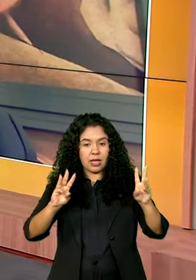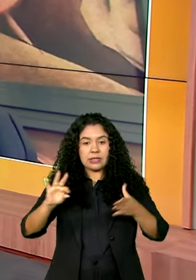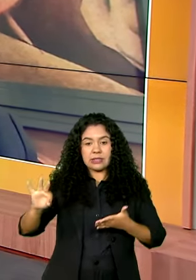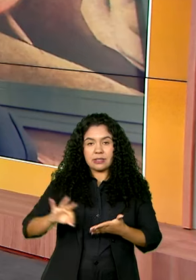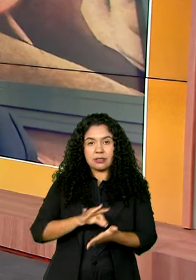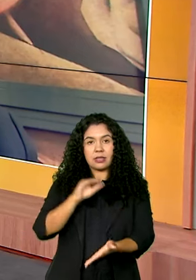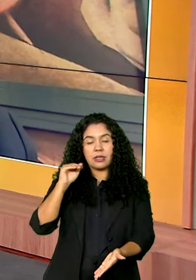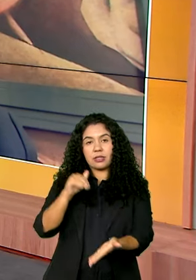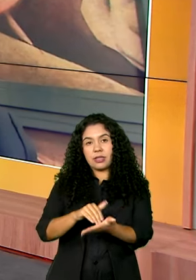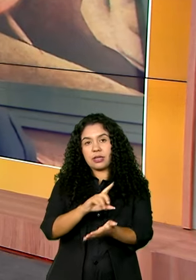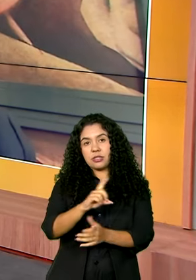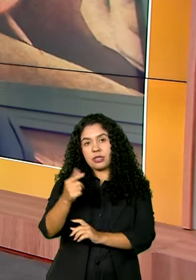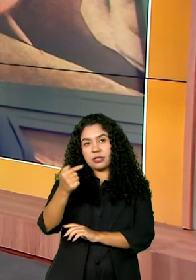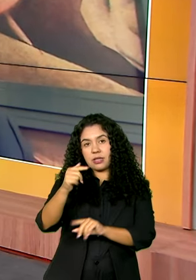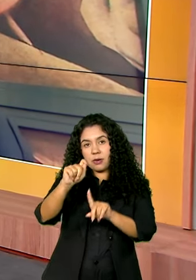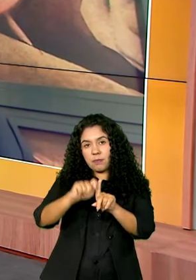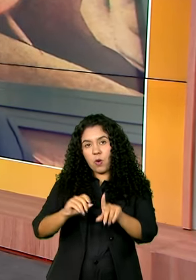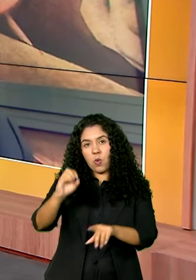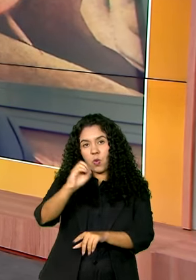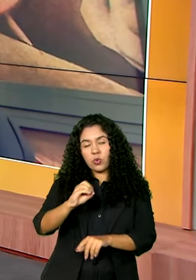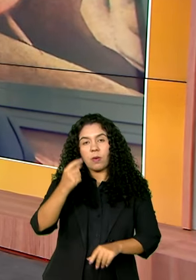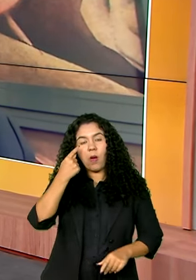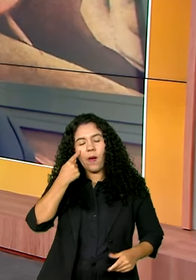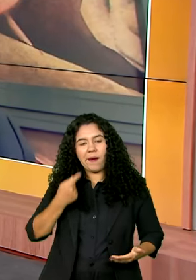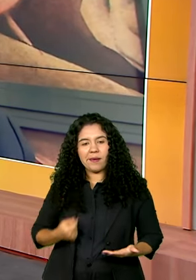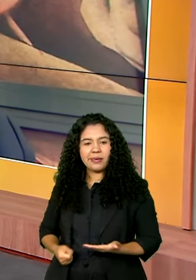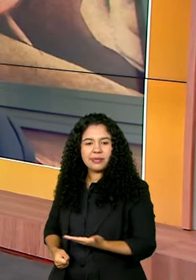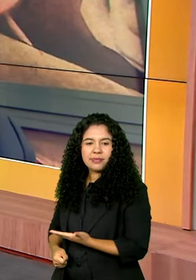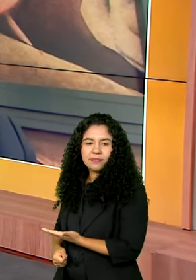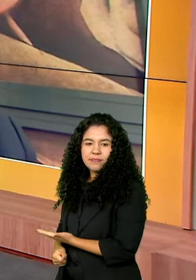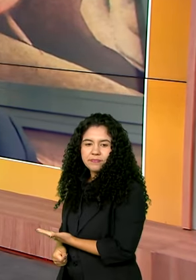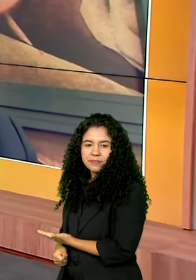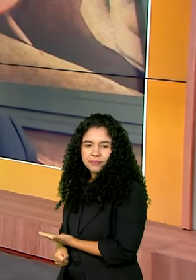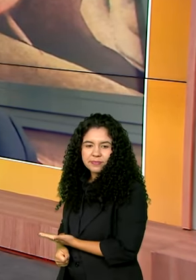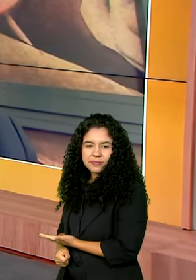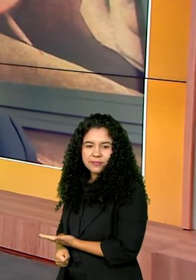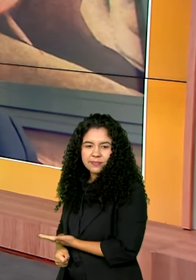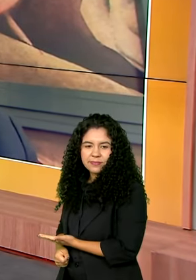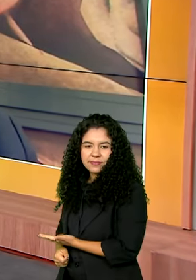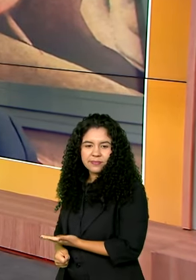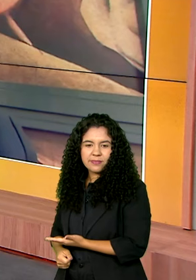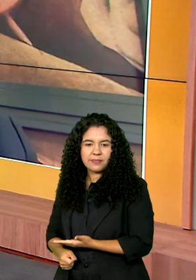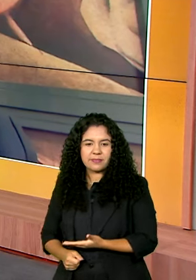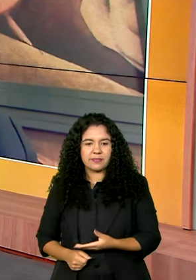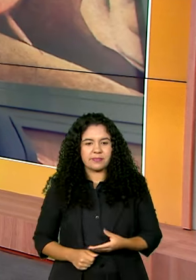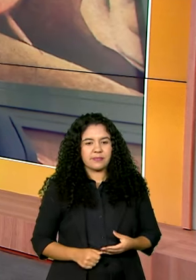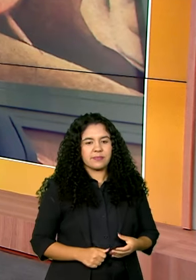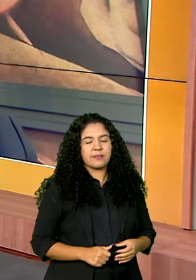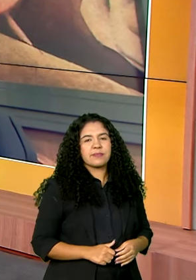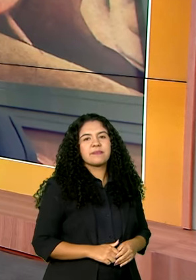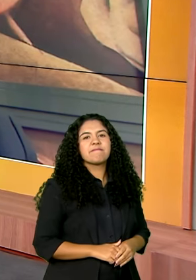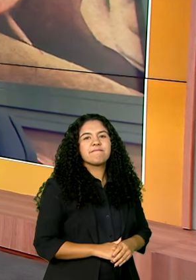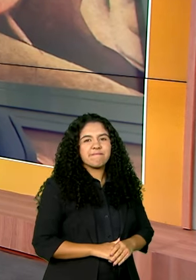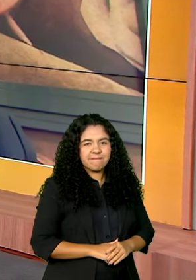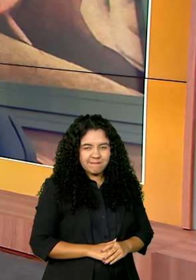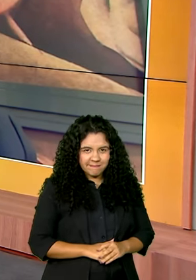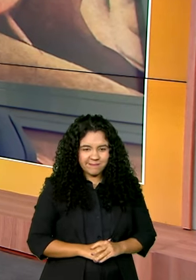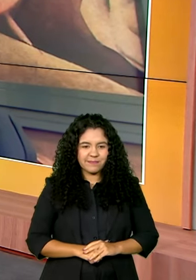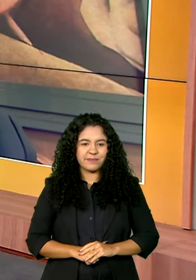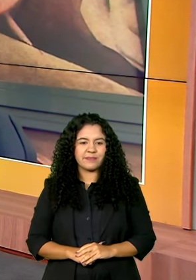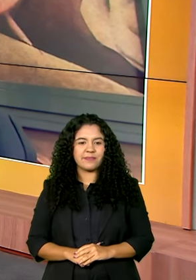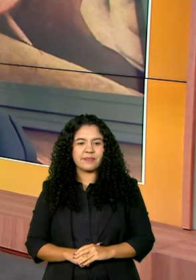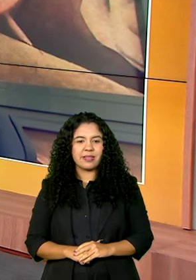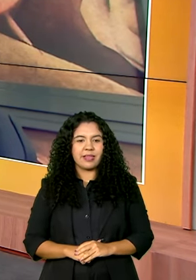até o dia 7 de outubro, semana.ct.mcti.gov.br.racatom.